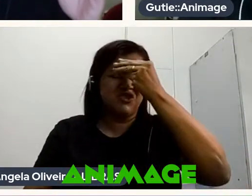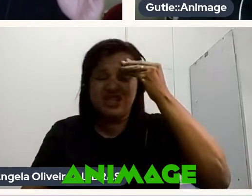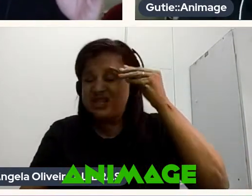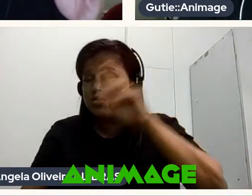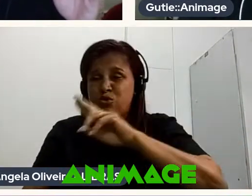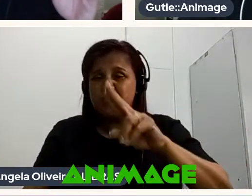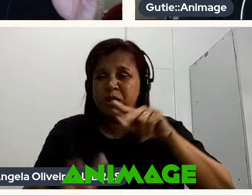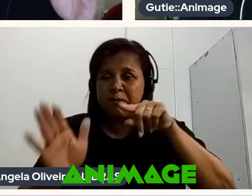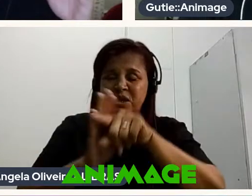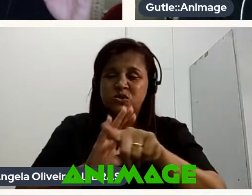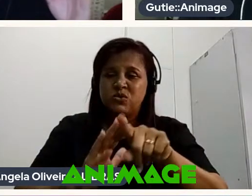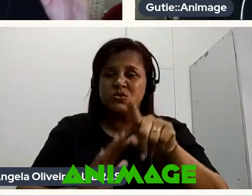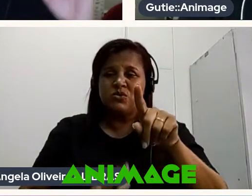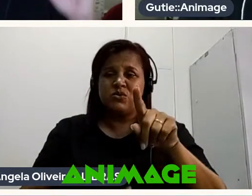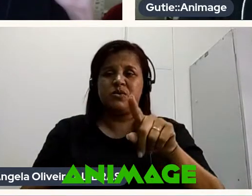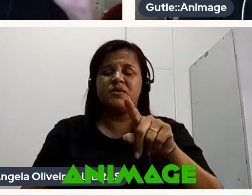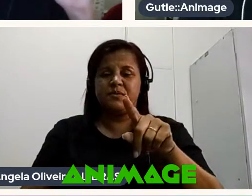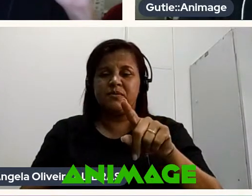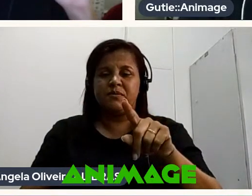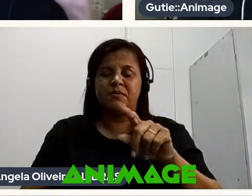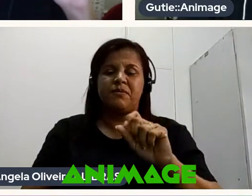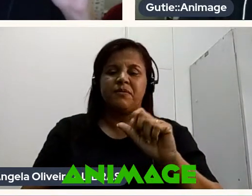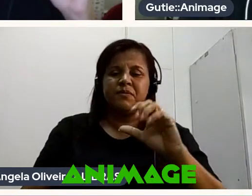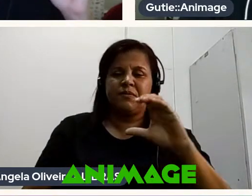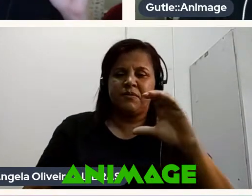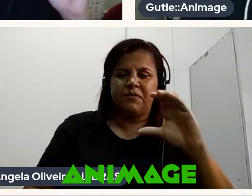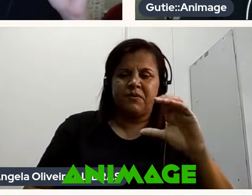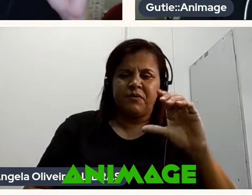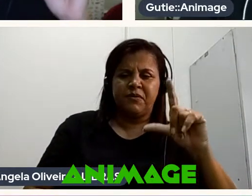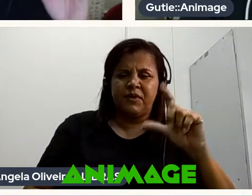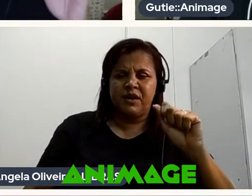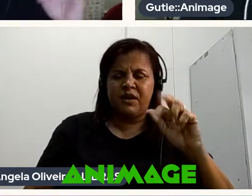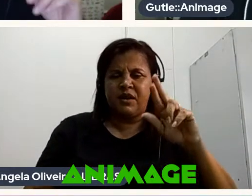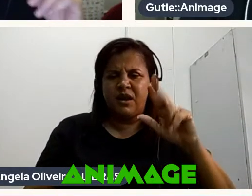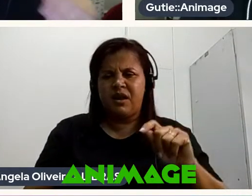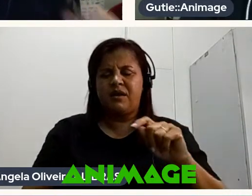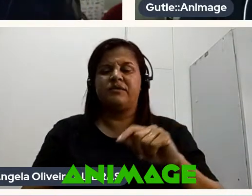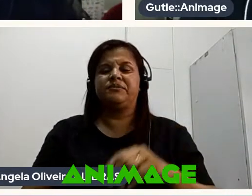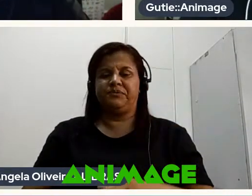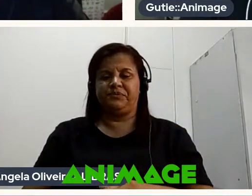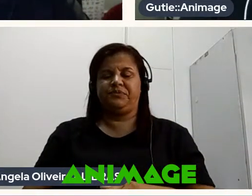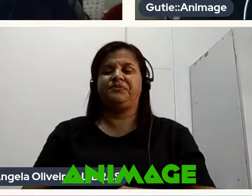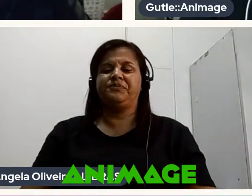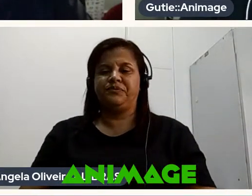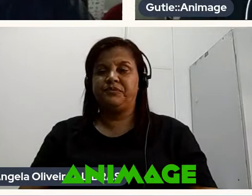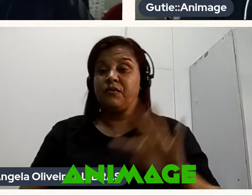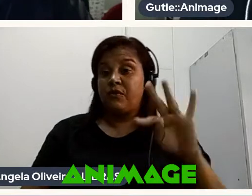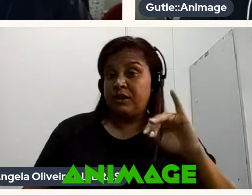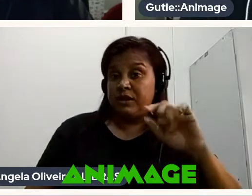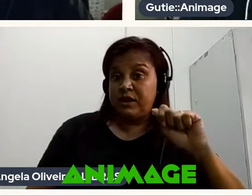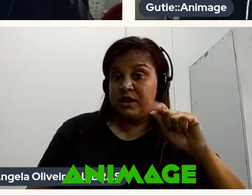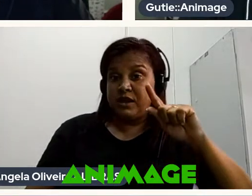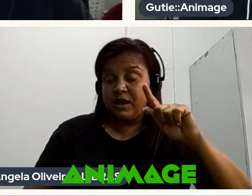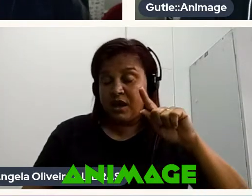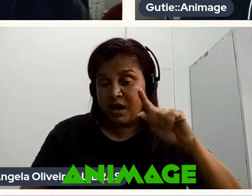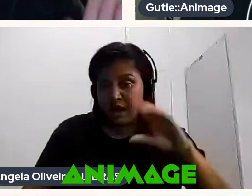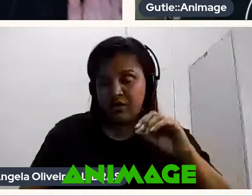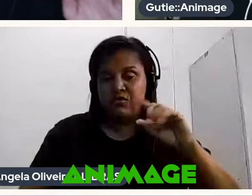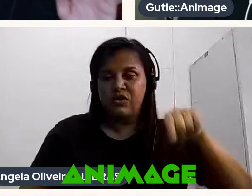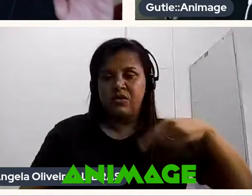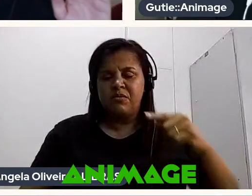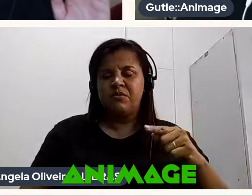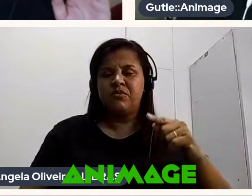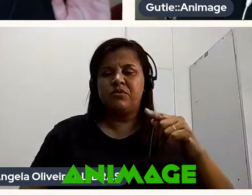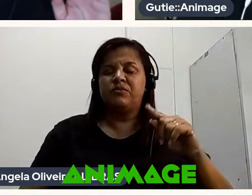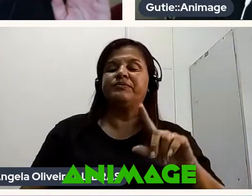Mas assim Clara A animação O Tiago O Tiago E depois a Clara Tá Tiago